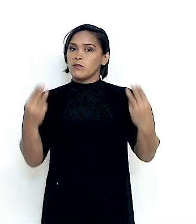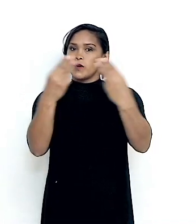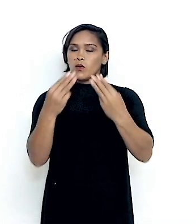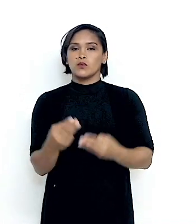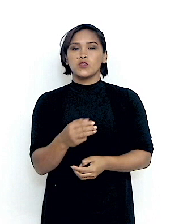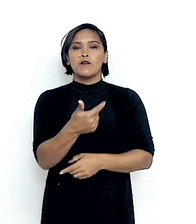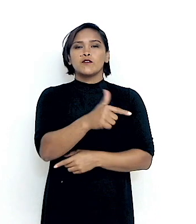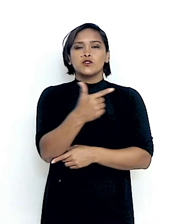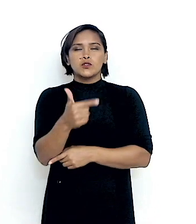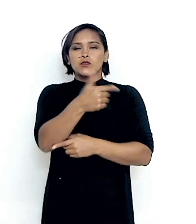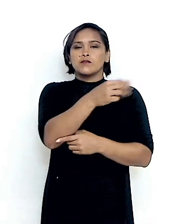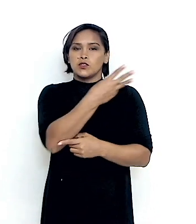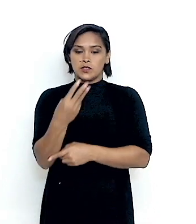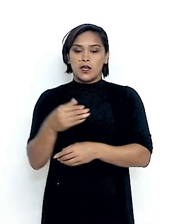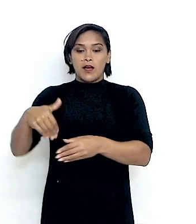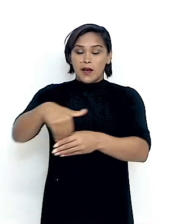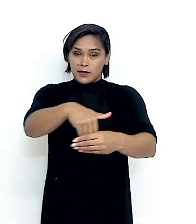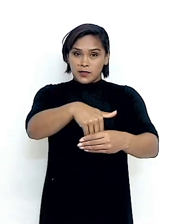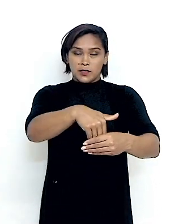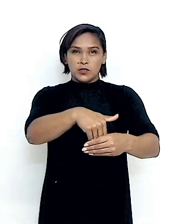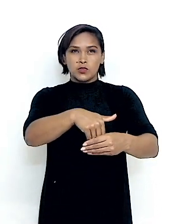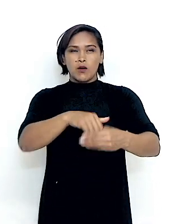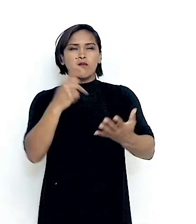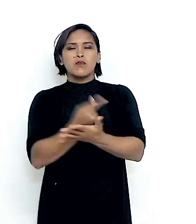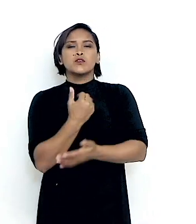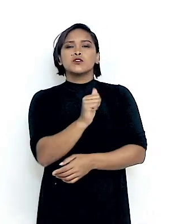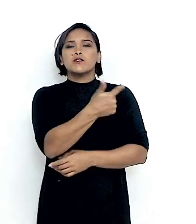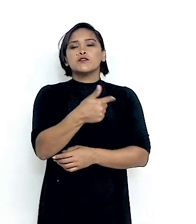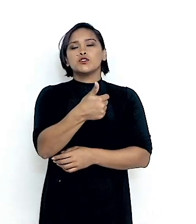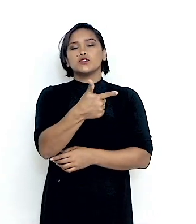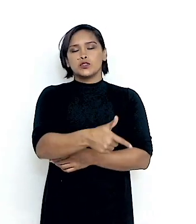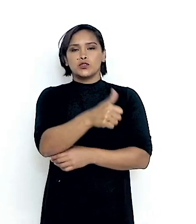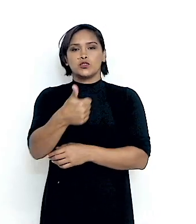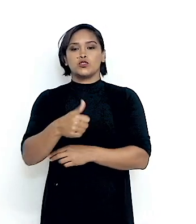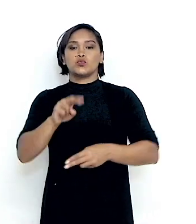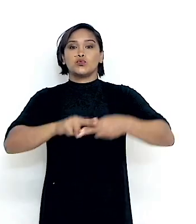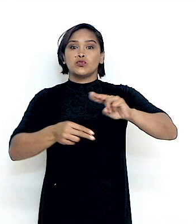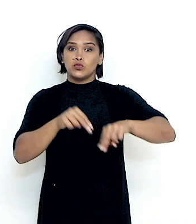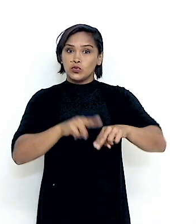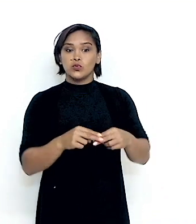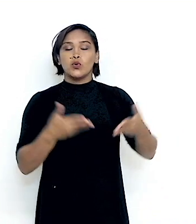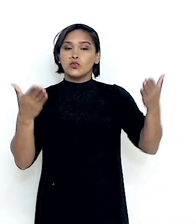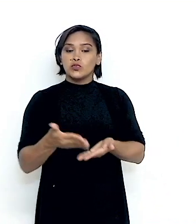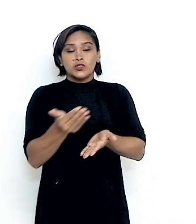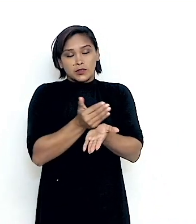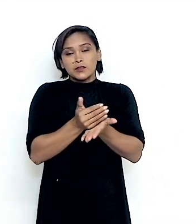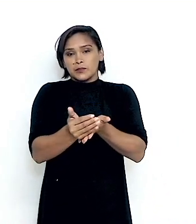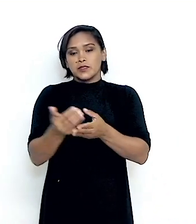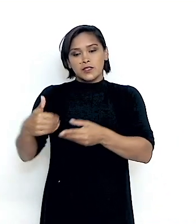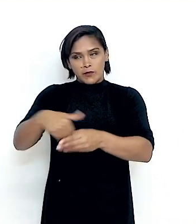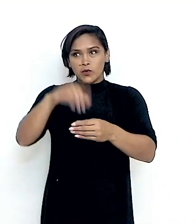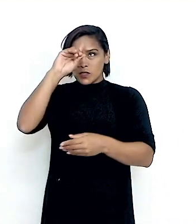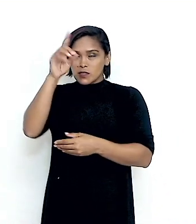As eleições serão no dia 21 de junho. Agora, já em outubro, começaremos, se